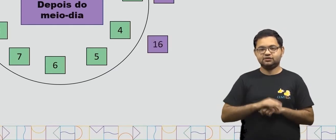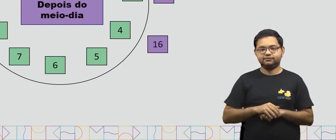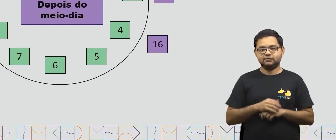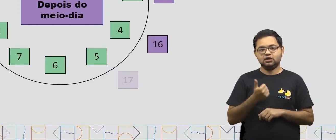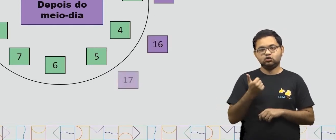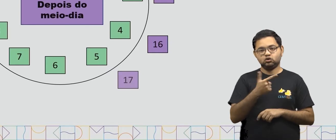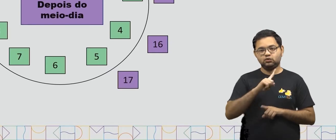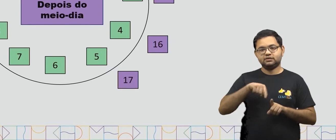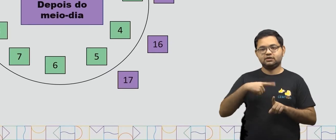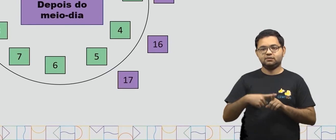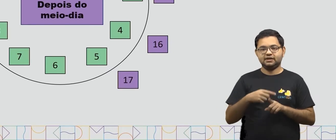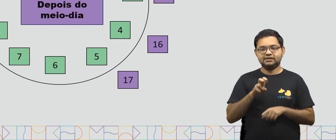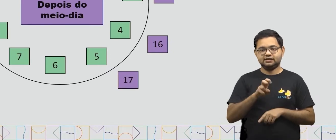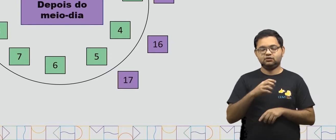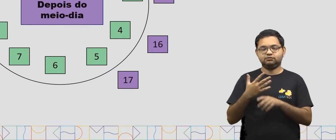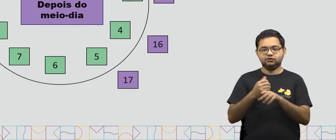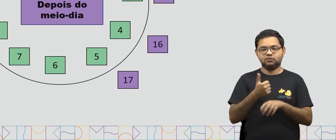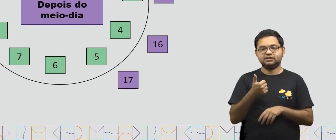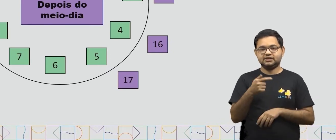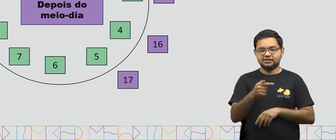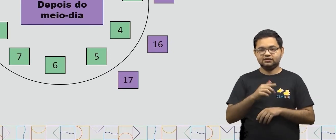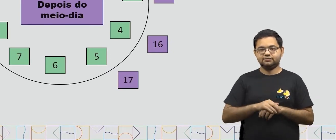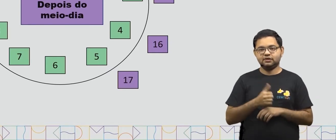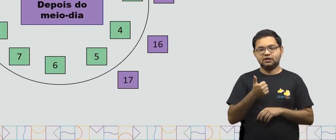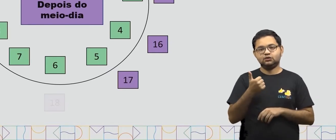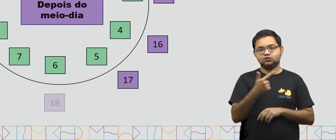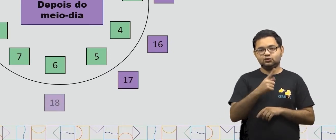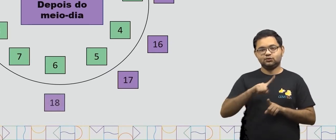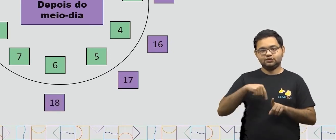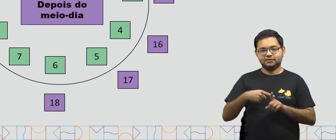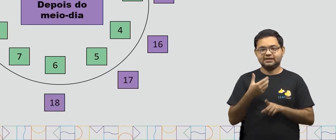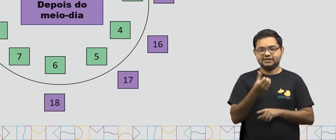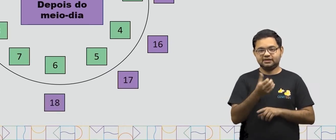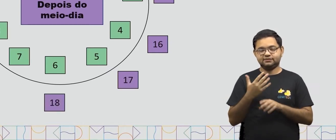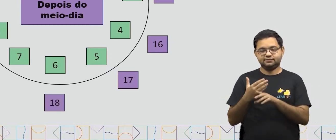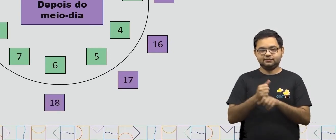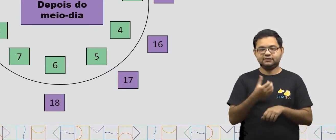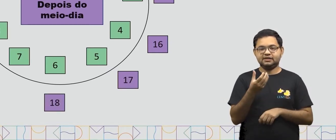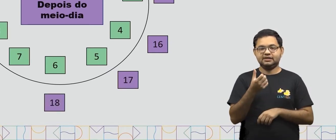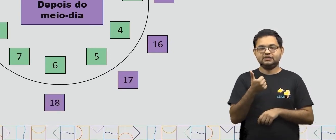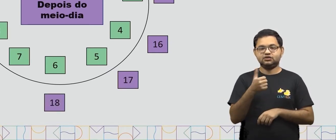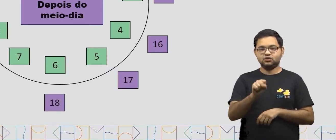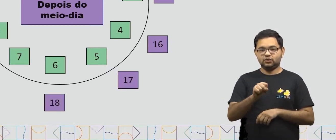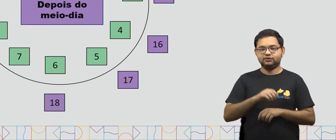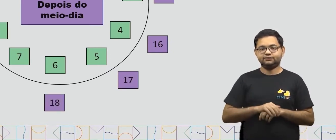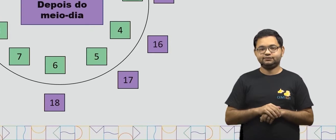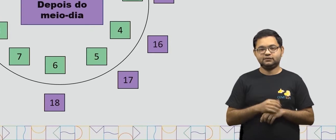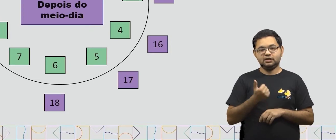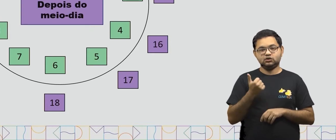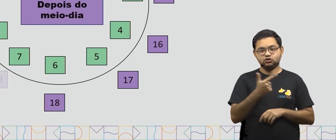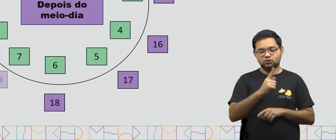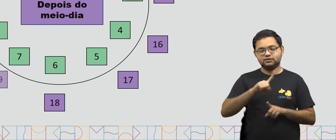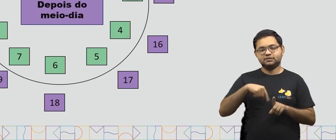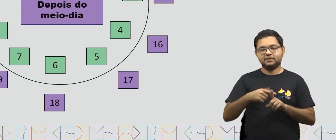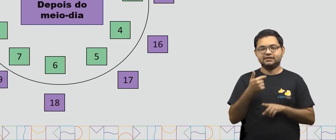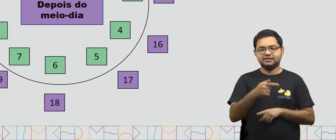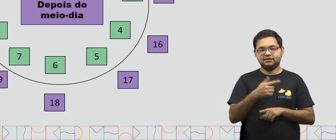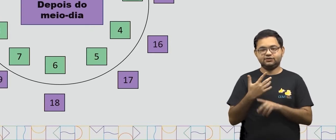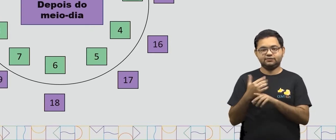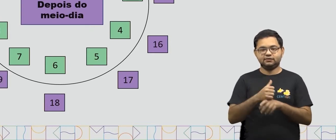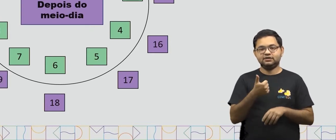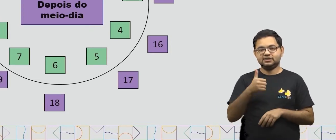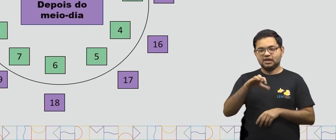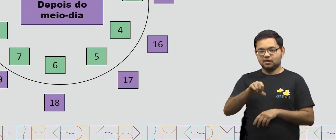5, 17 horas. 12 mais 6, 18 horas. 12 mais 7, 19